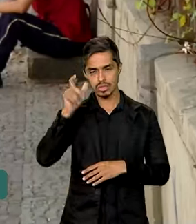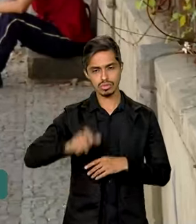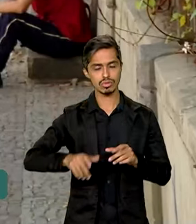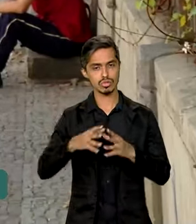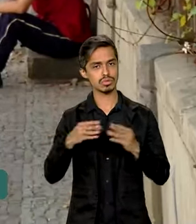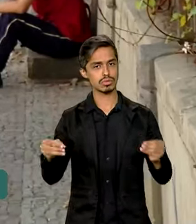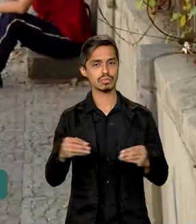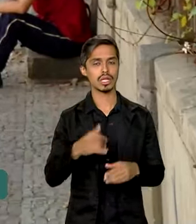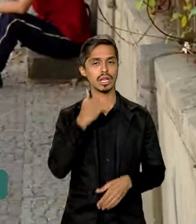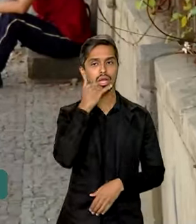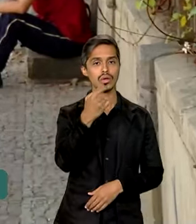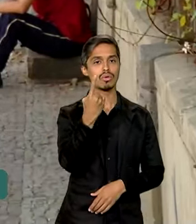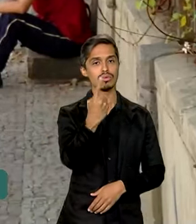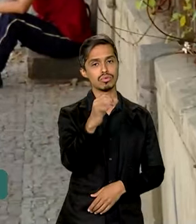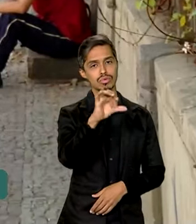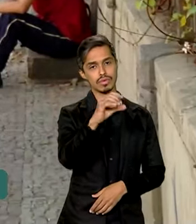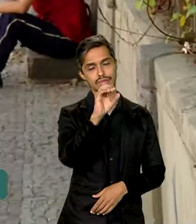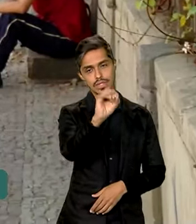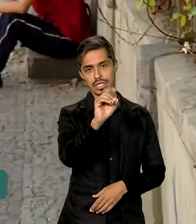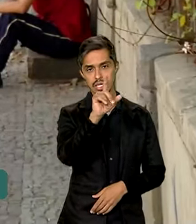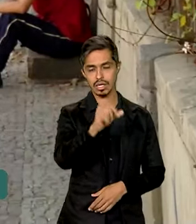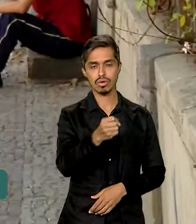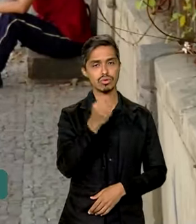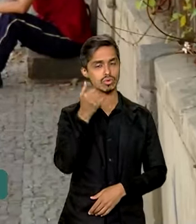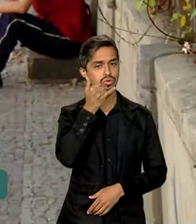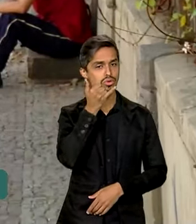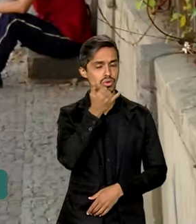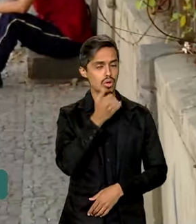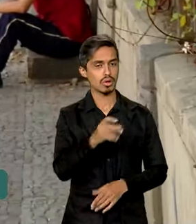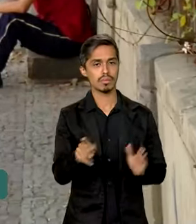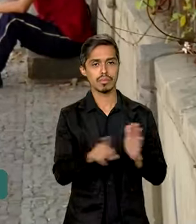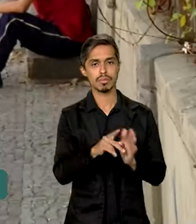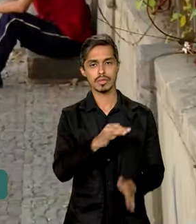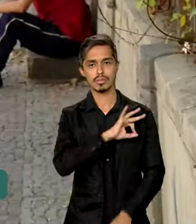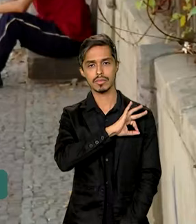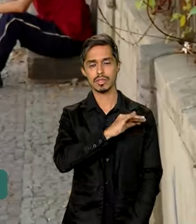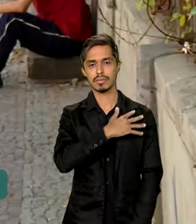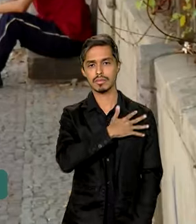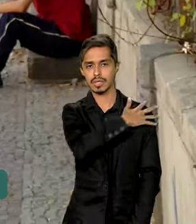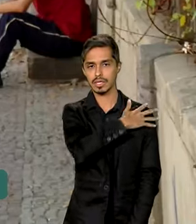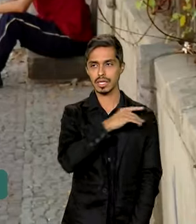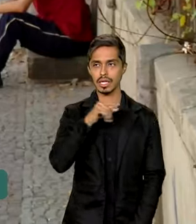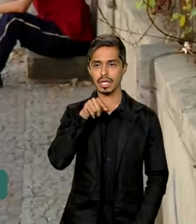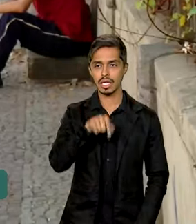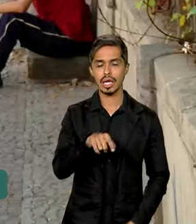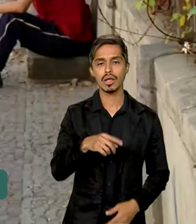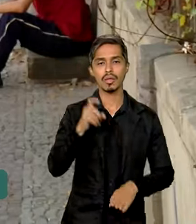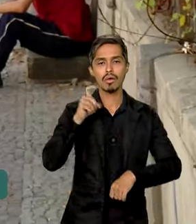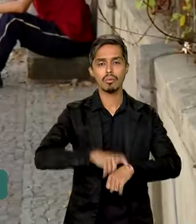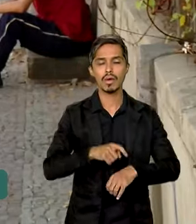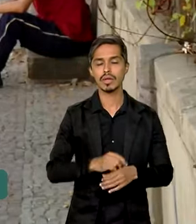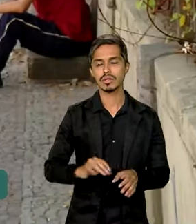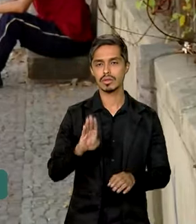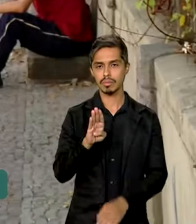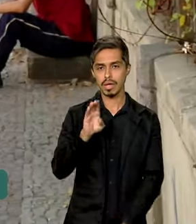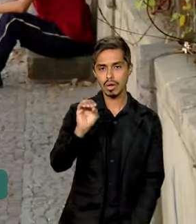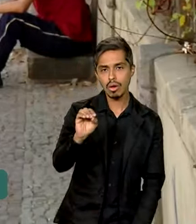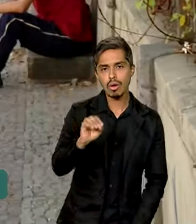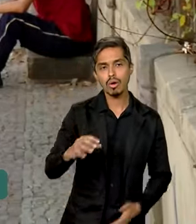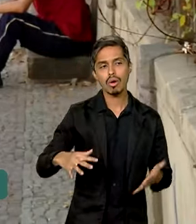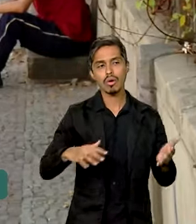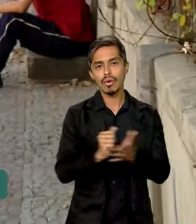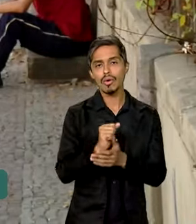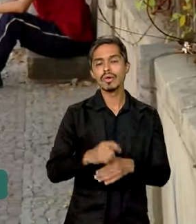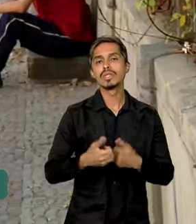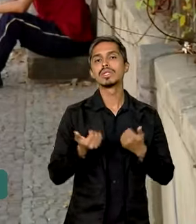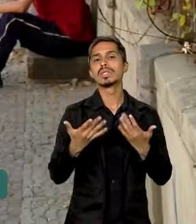ligar para o 90, que é o número de emergência da Polícia Militar, no momento do registro do boletim de ocorrência na Polícia Civil,